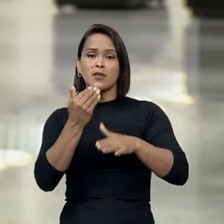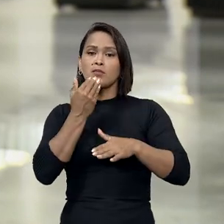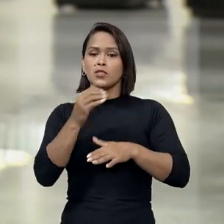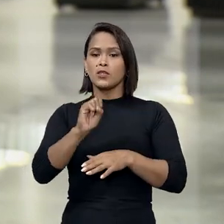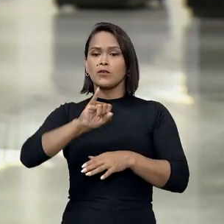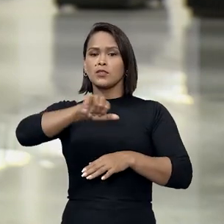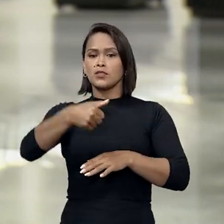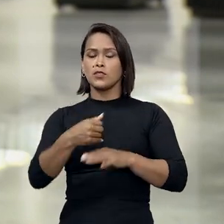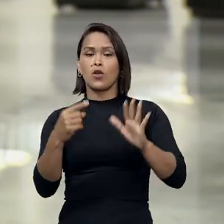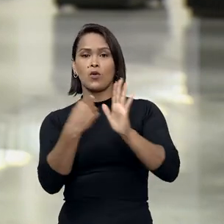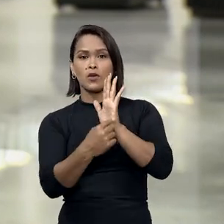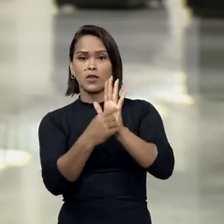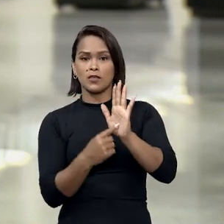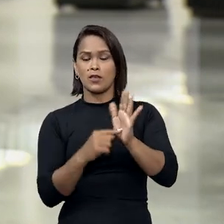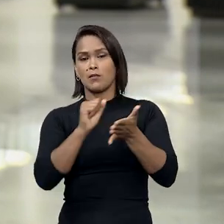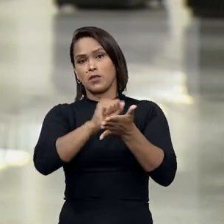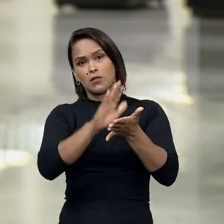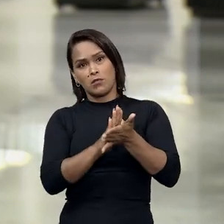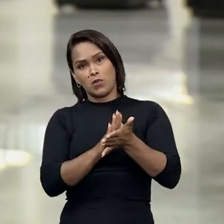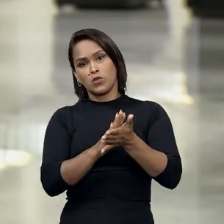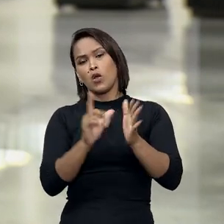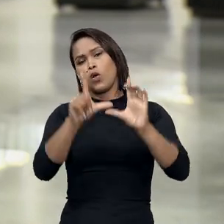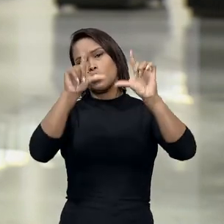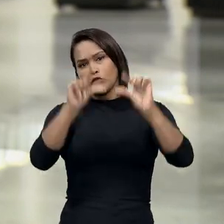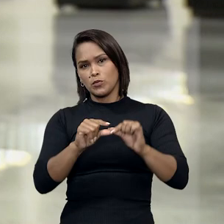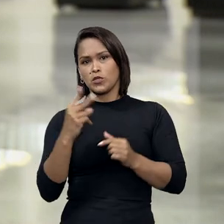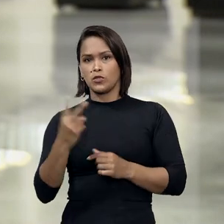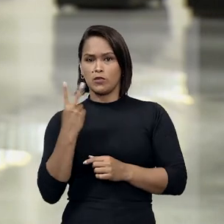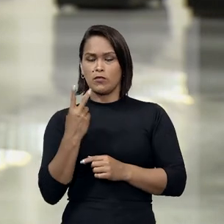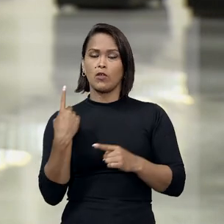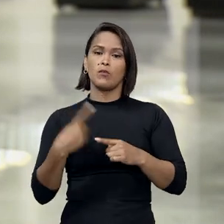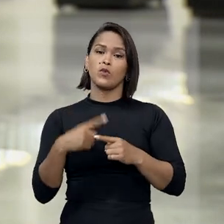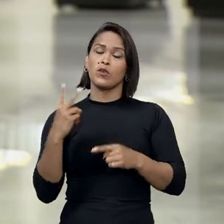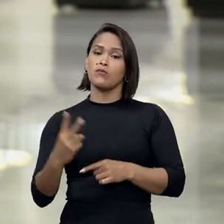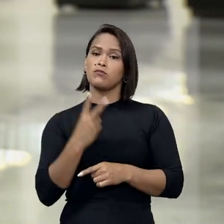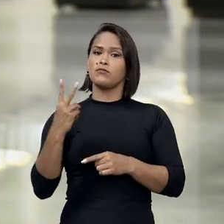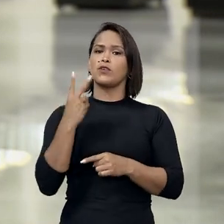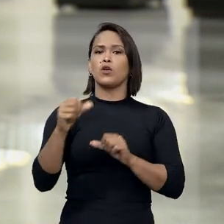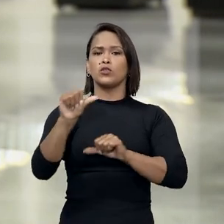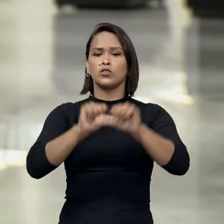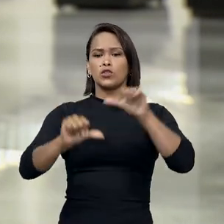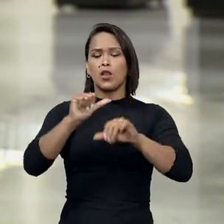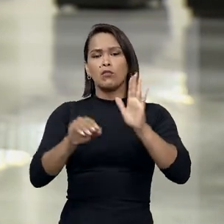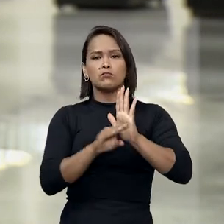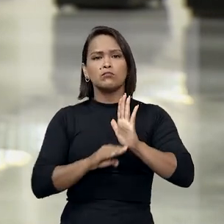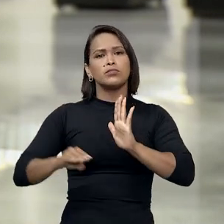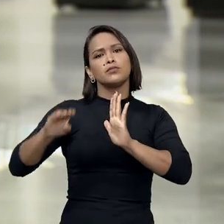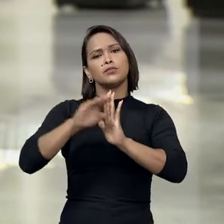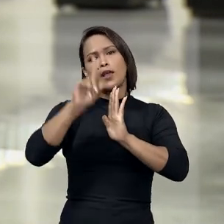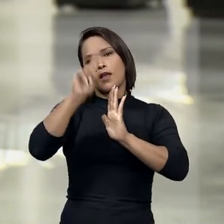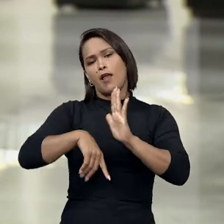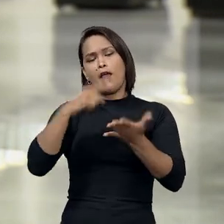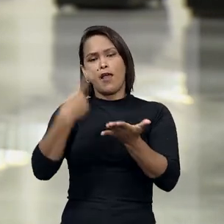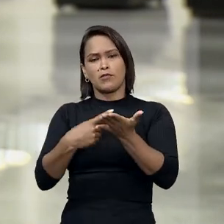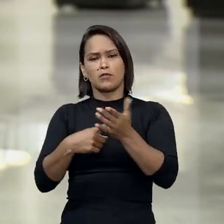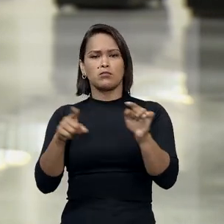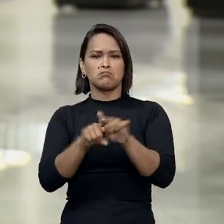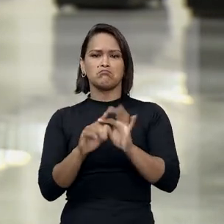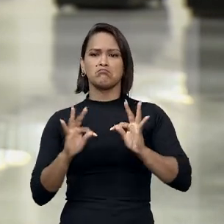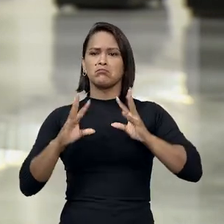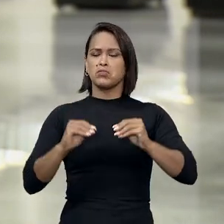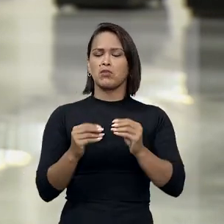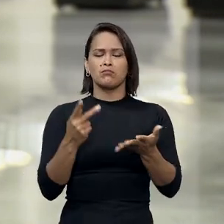STJ o cancelamento da multa ou a sua diminuição, porque o valor teria se tornado excessivo. Afirmou ainda que não houve